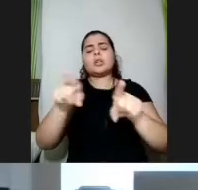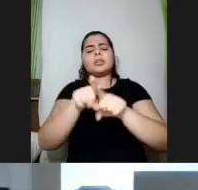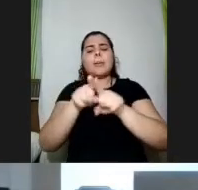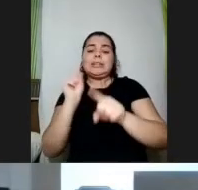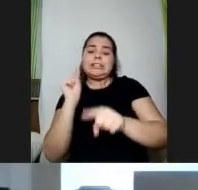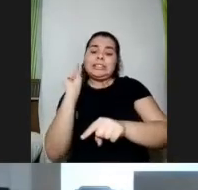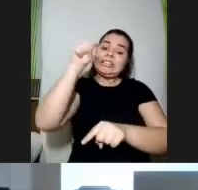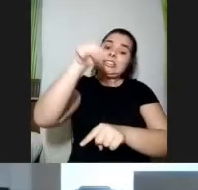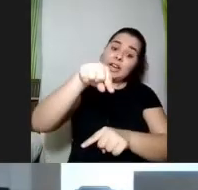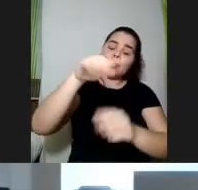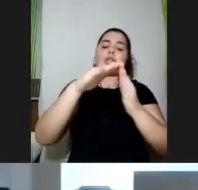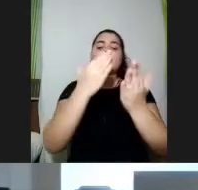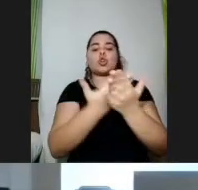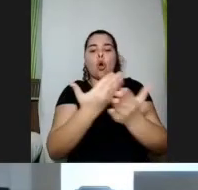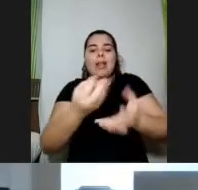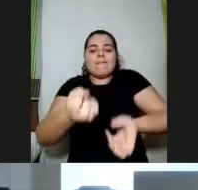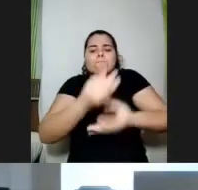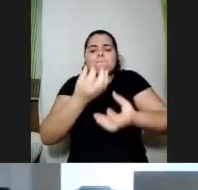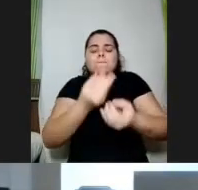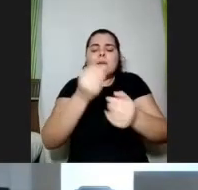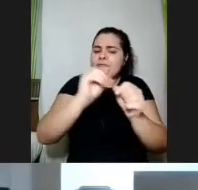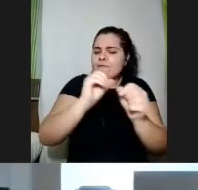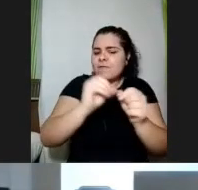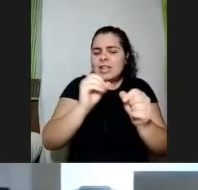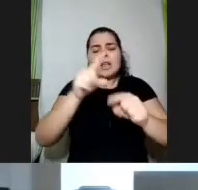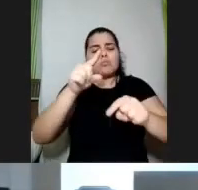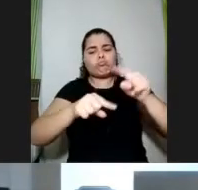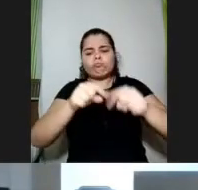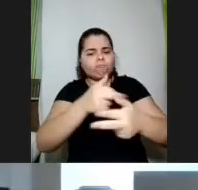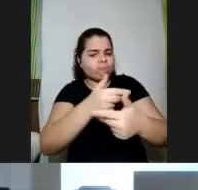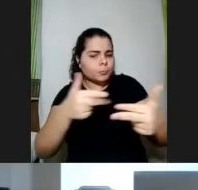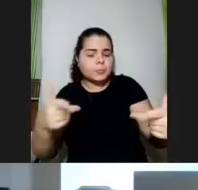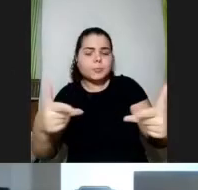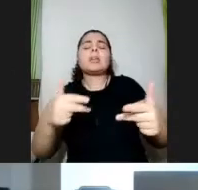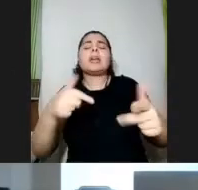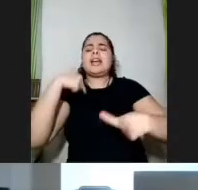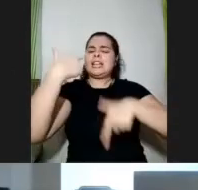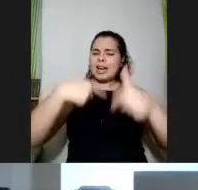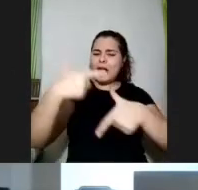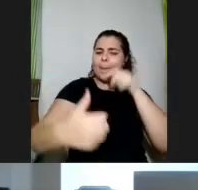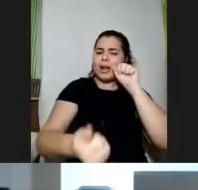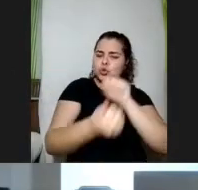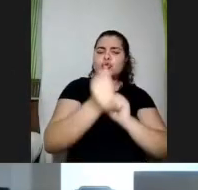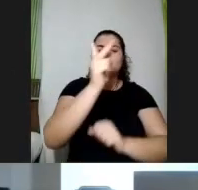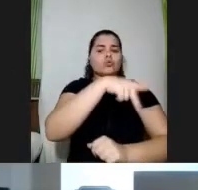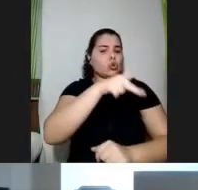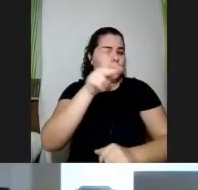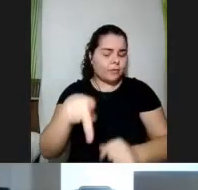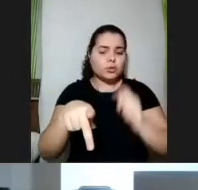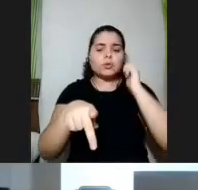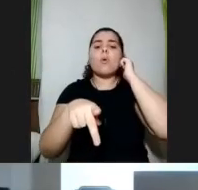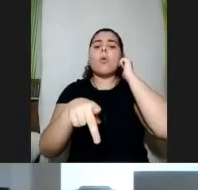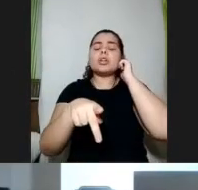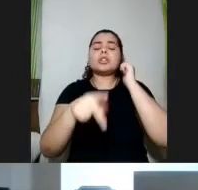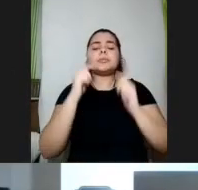produzindo recursos em desenho universal, trabalhando com professores do desenho de estratégias pedagógicas pedagógicas em desenho